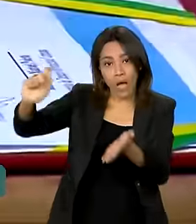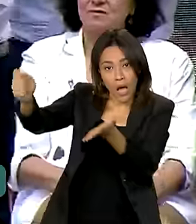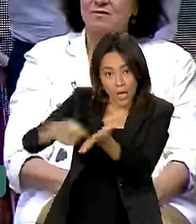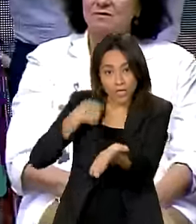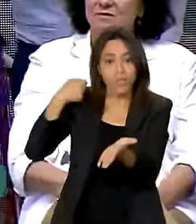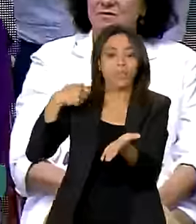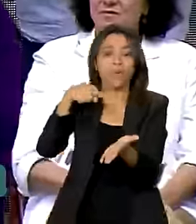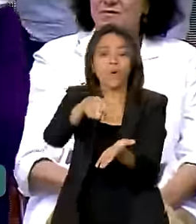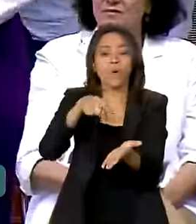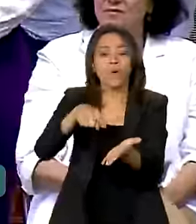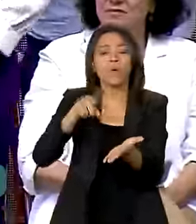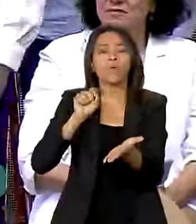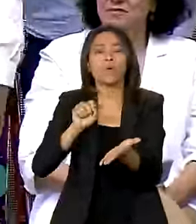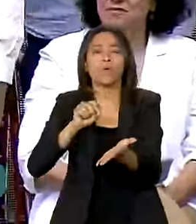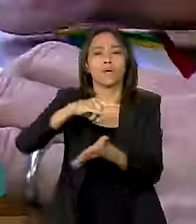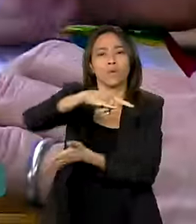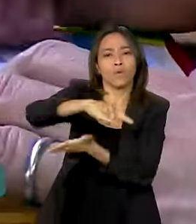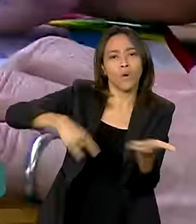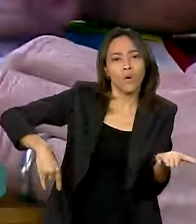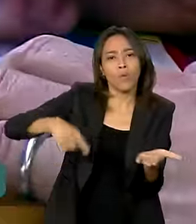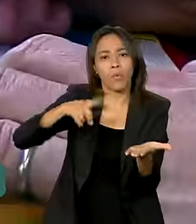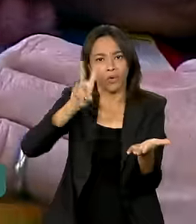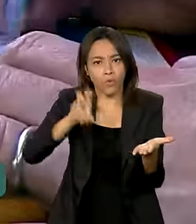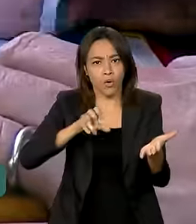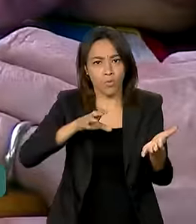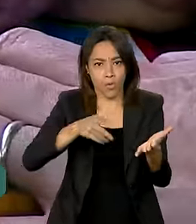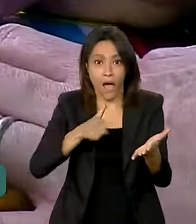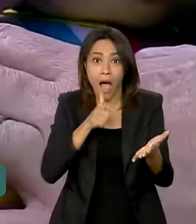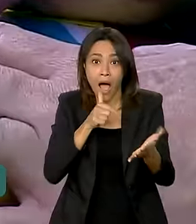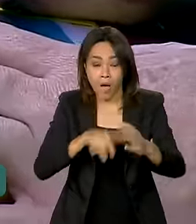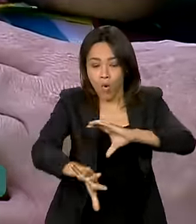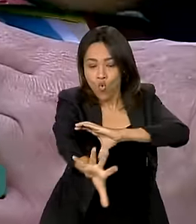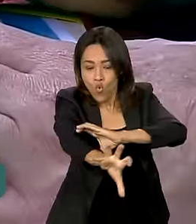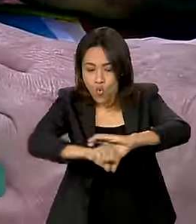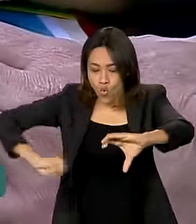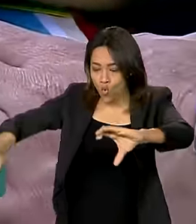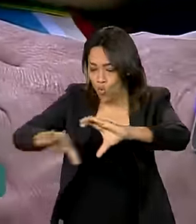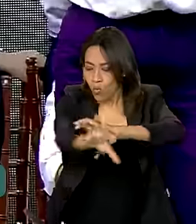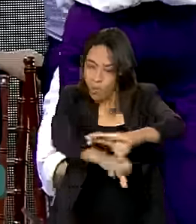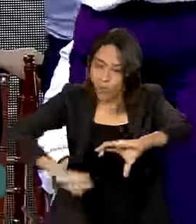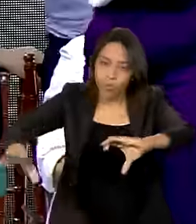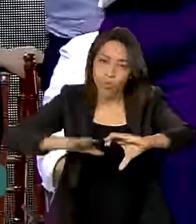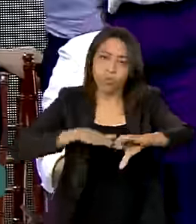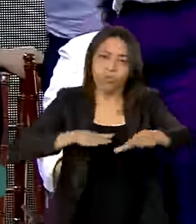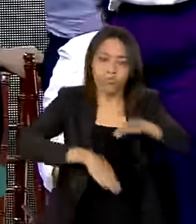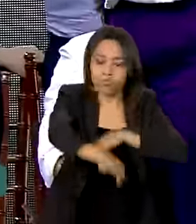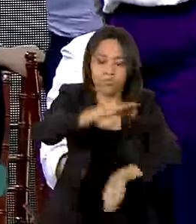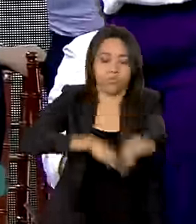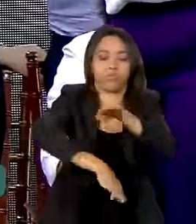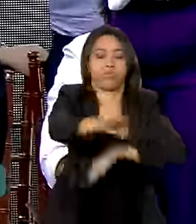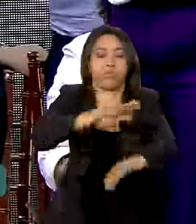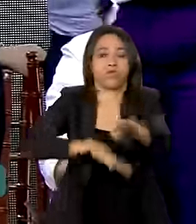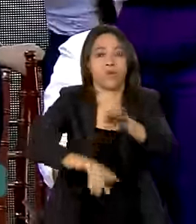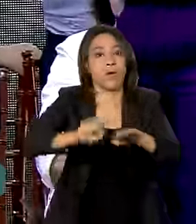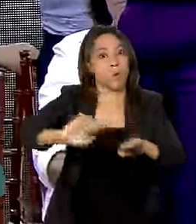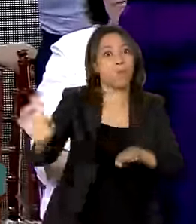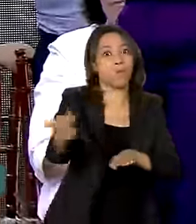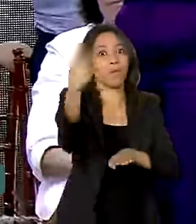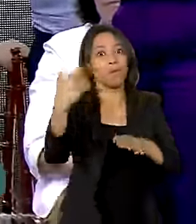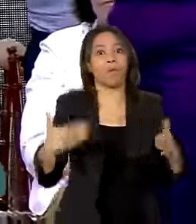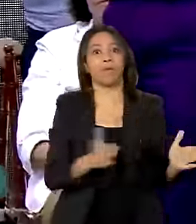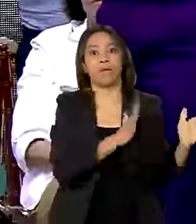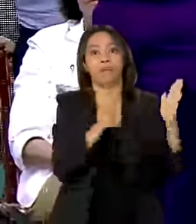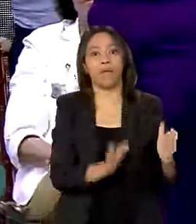de serviço de macro-drenagem da via expressa e reurbanização da ordem ferroviária. É a primeira etapa de uma obra de